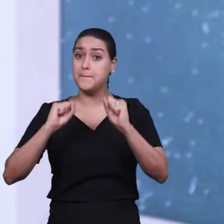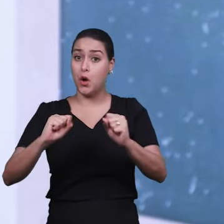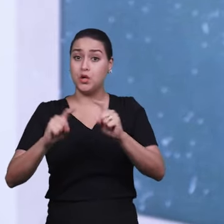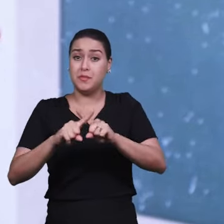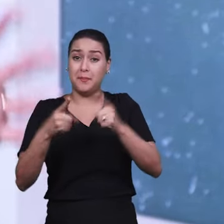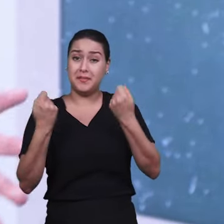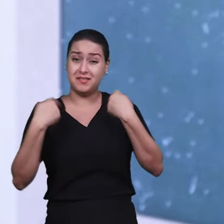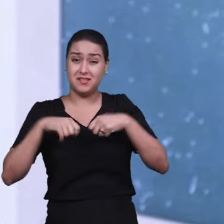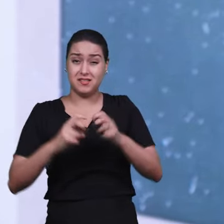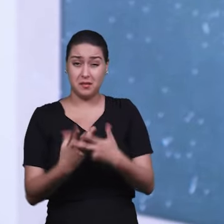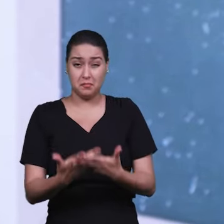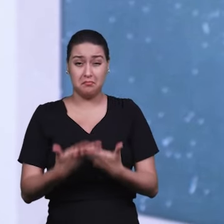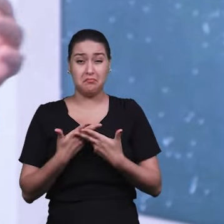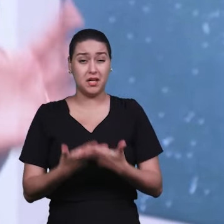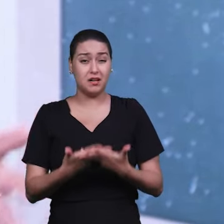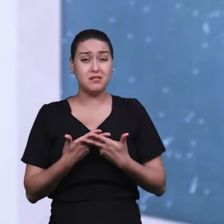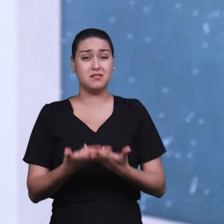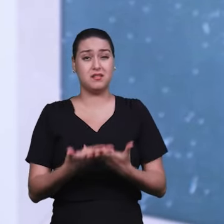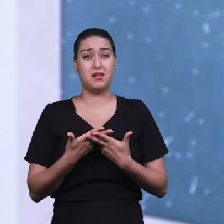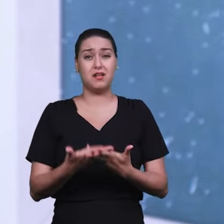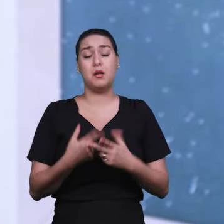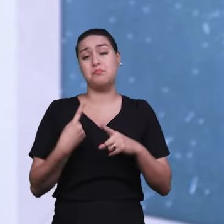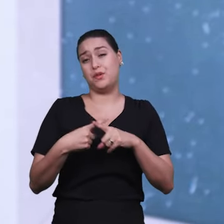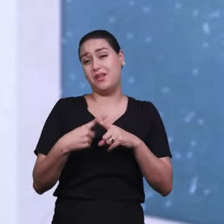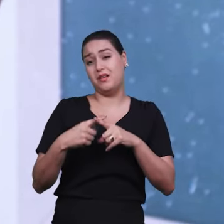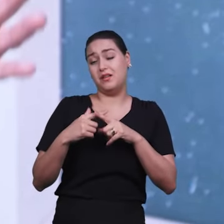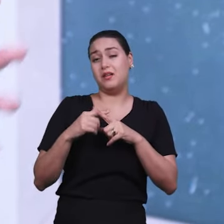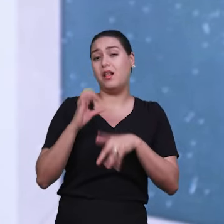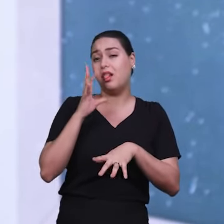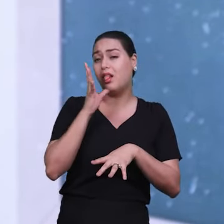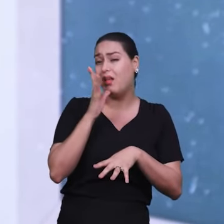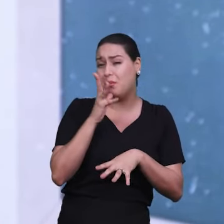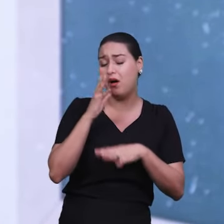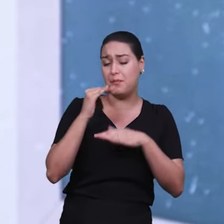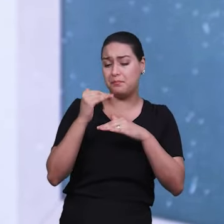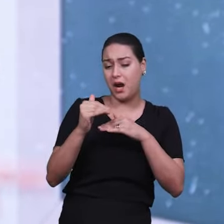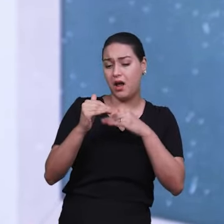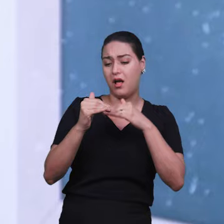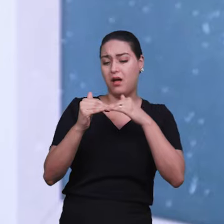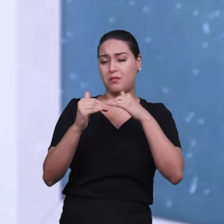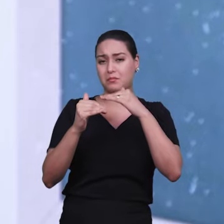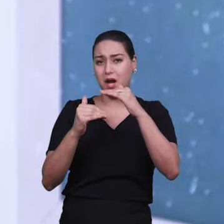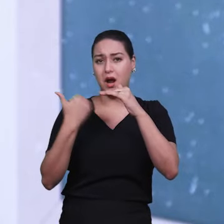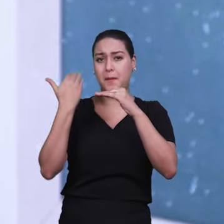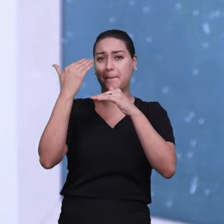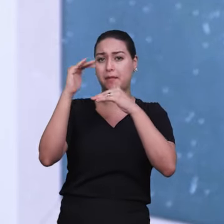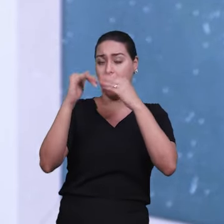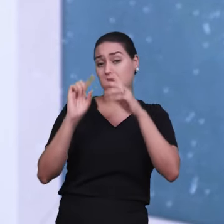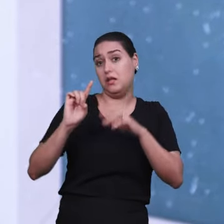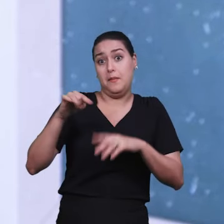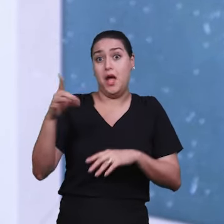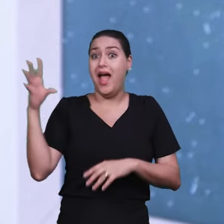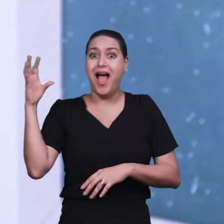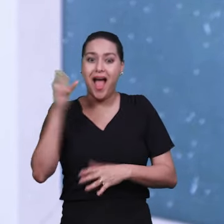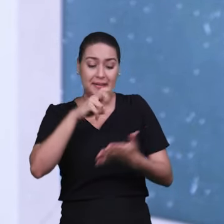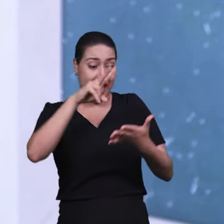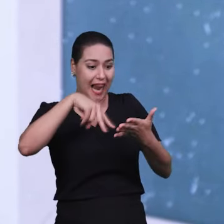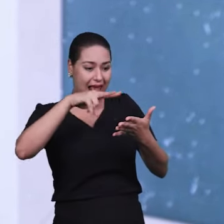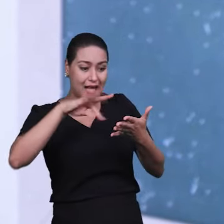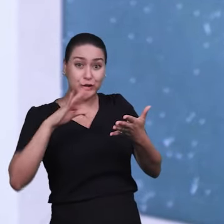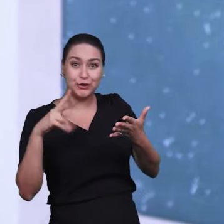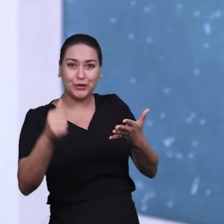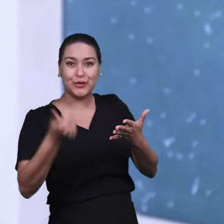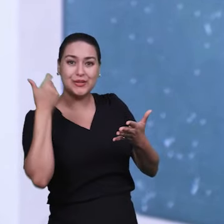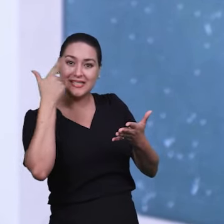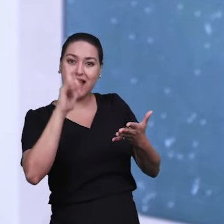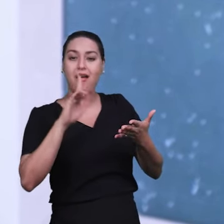paciência, saber que é uma construção. Você aprende a ler, vai... Quando vê, você está lendo fluentemente, mas é ter paciência,